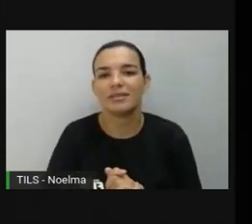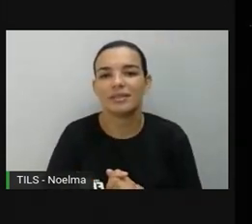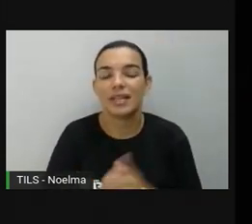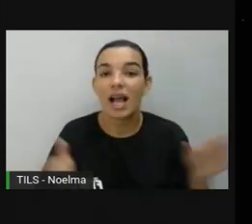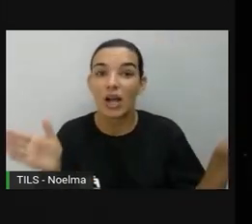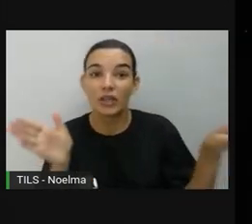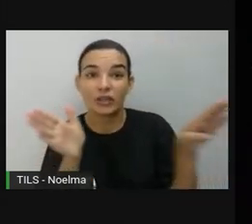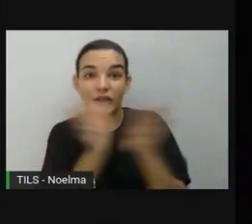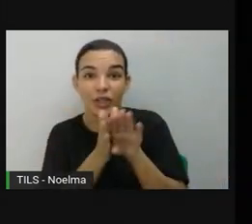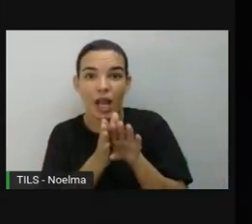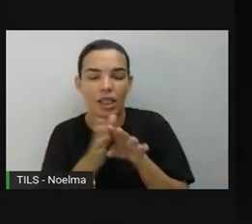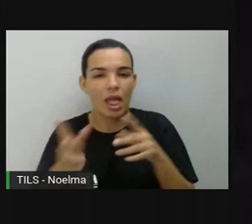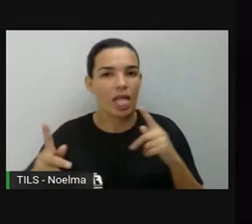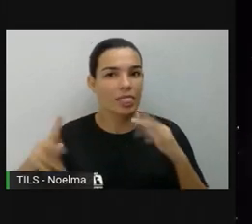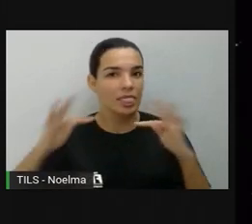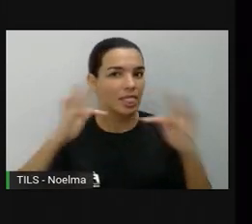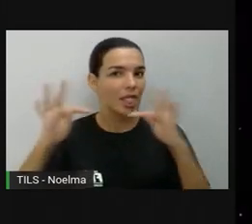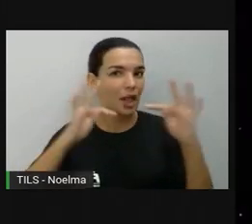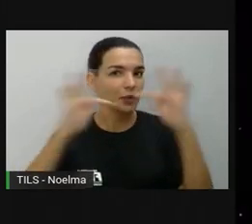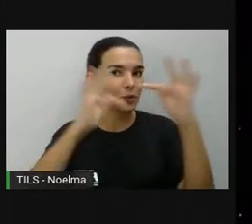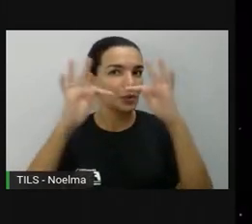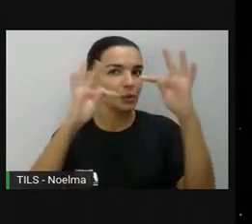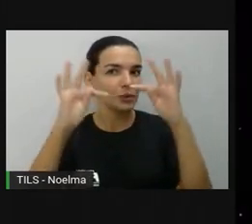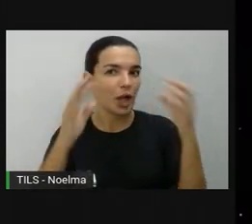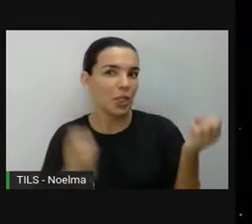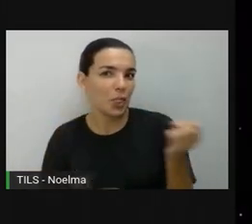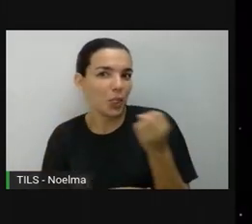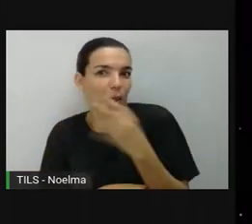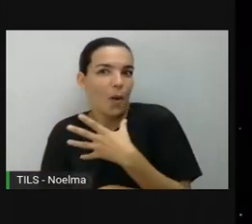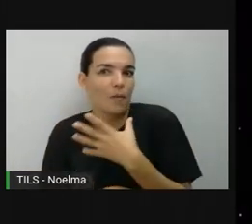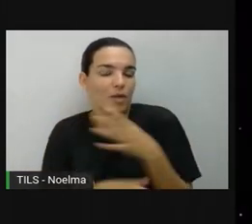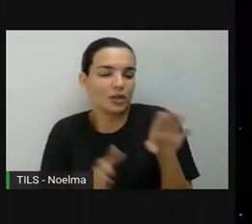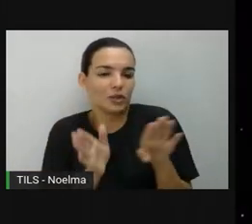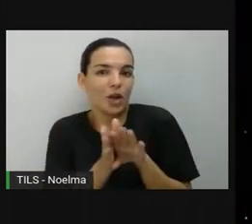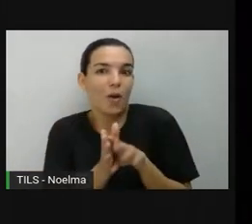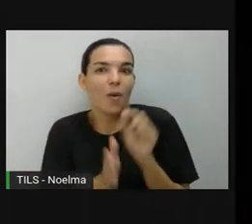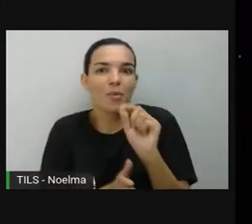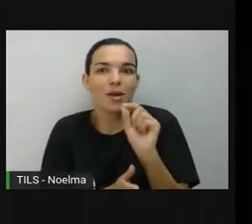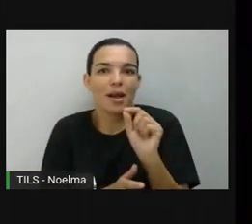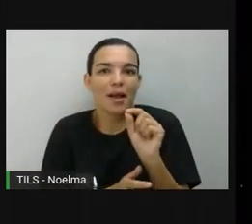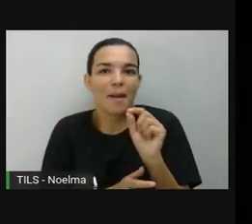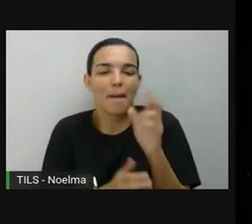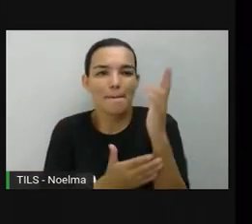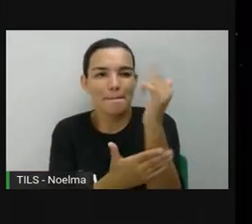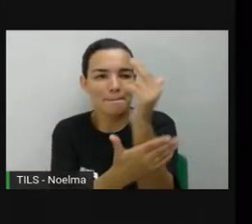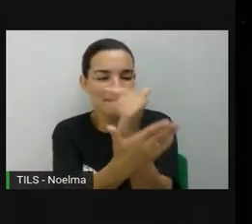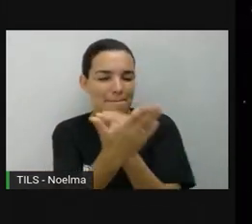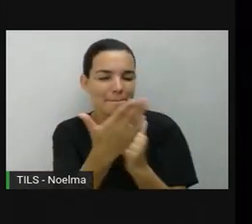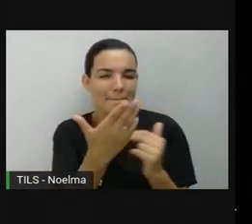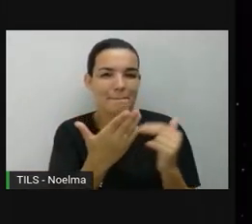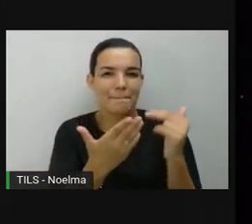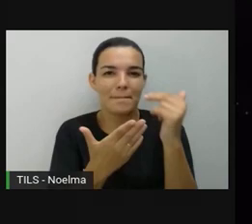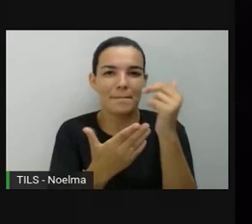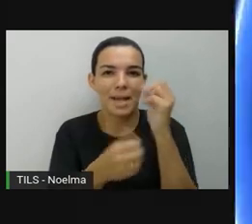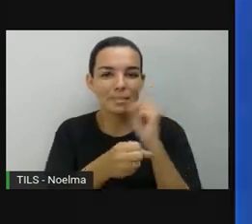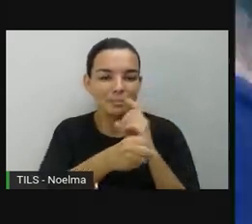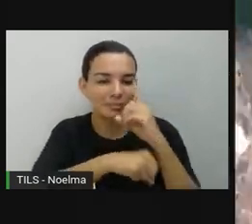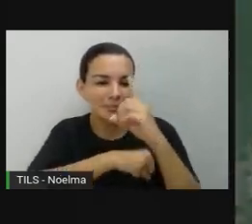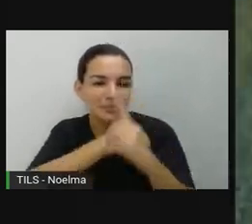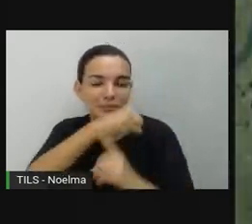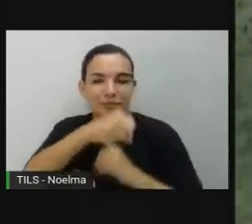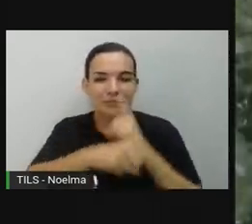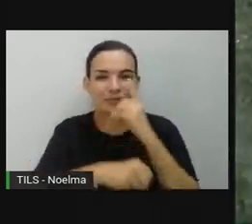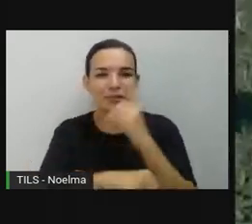a chegada da tecnologia moderna, veio a extraordinária invenção dos mapas digitais, com recursos de